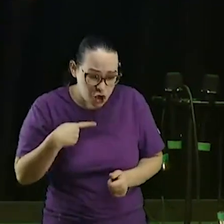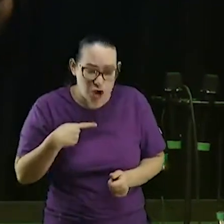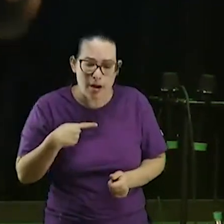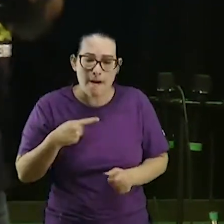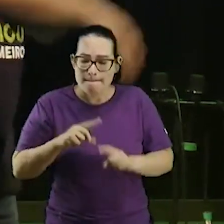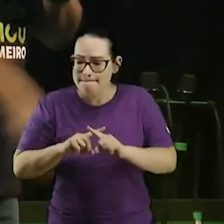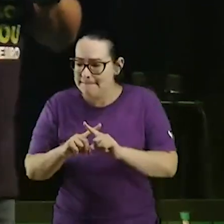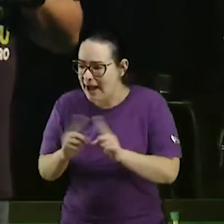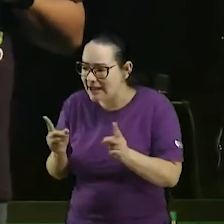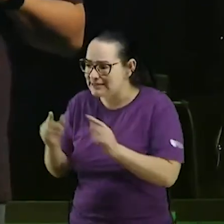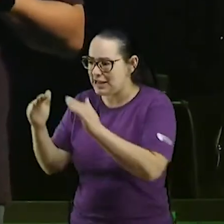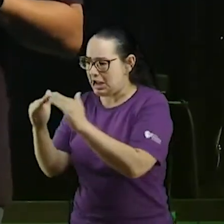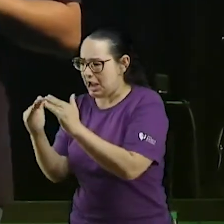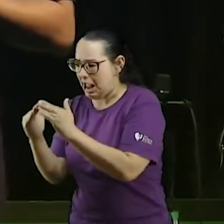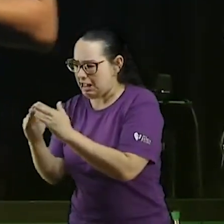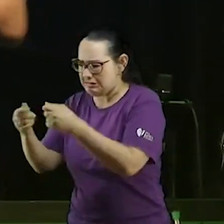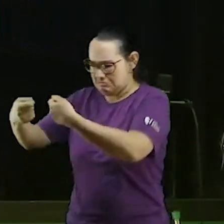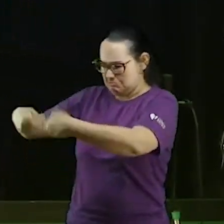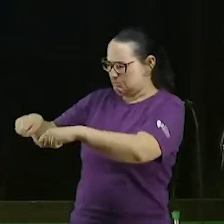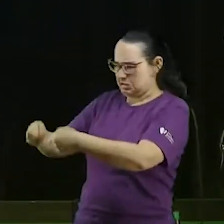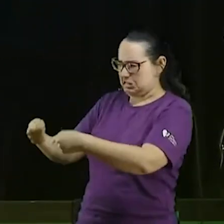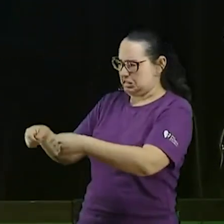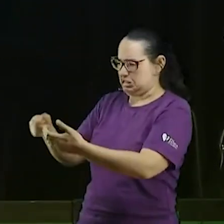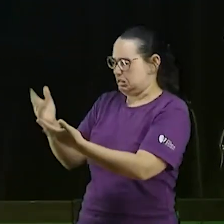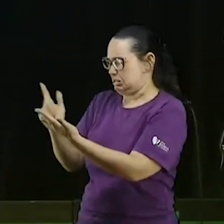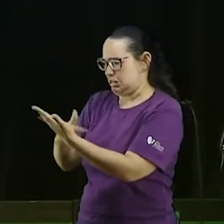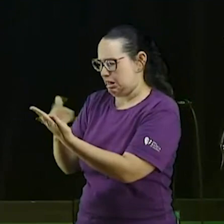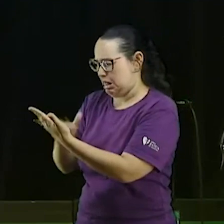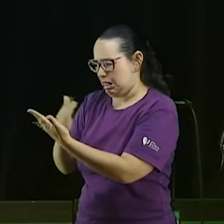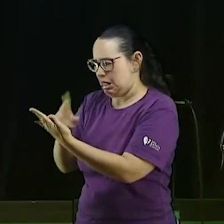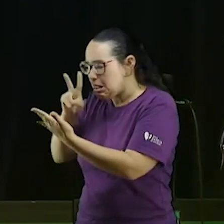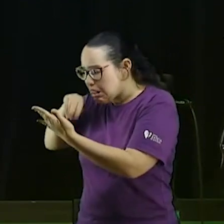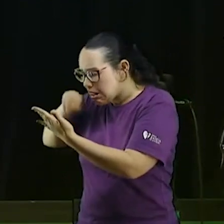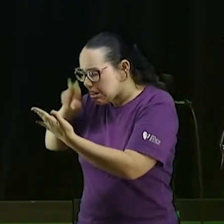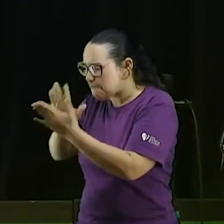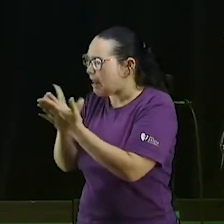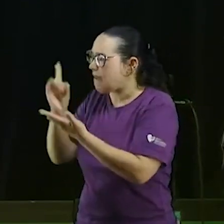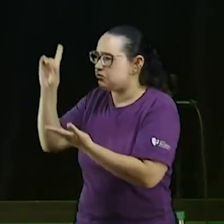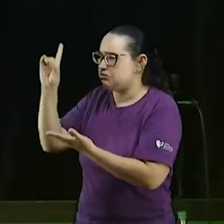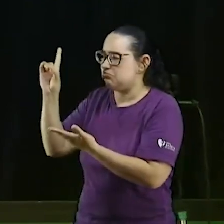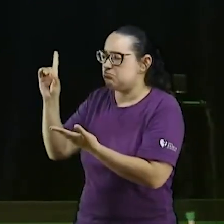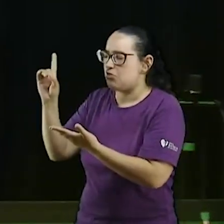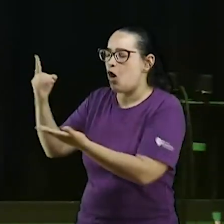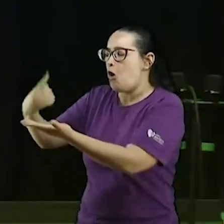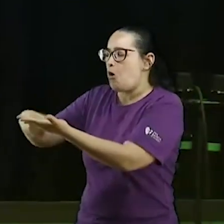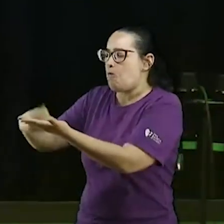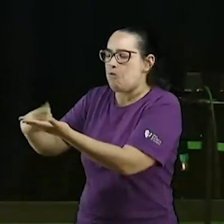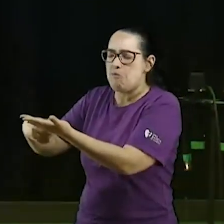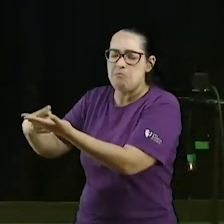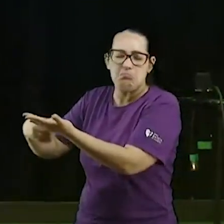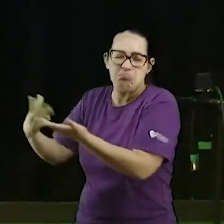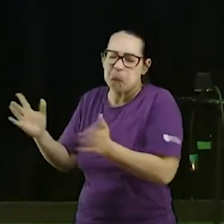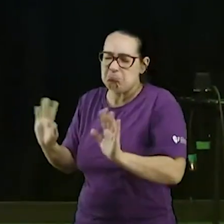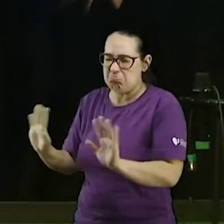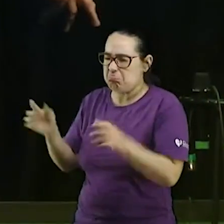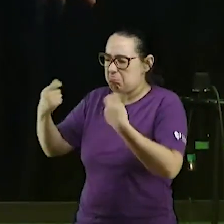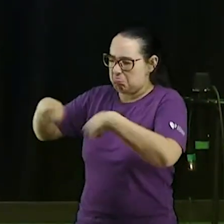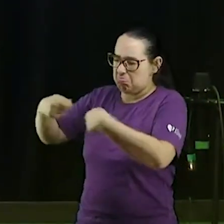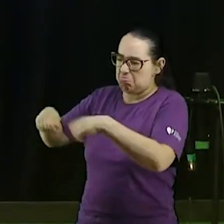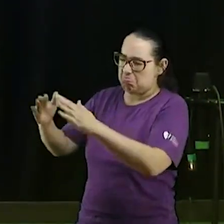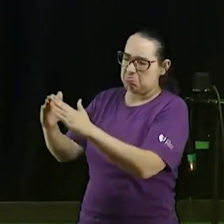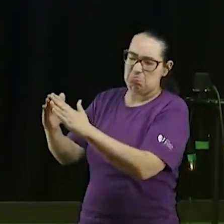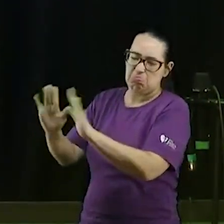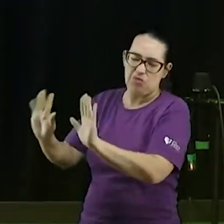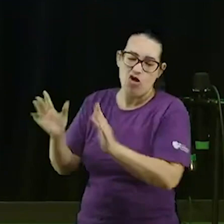nada de exagero nada de compromisso você tem um dom mas não precisa usar já tem tanta gente